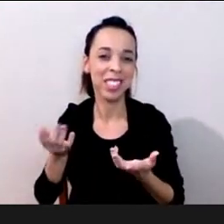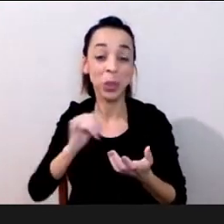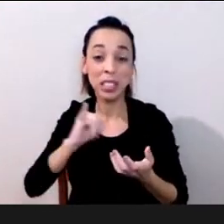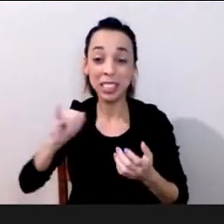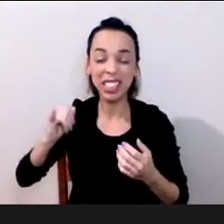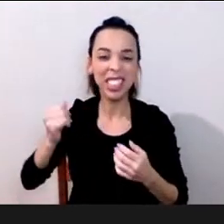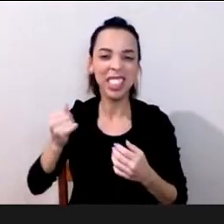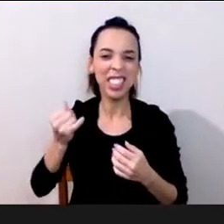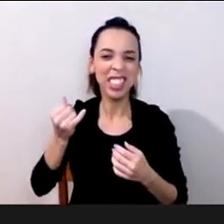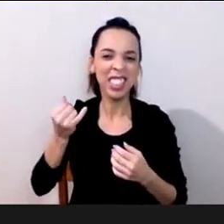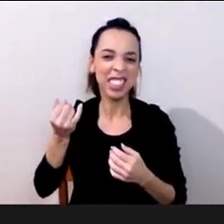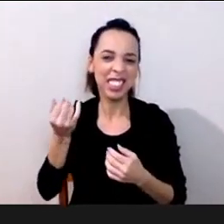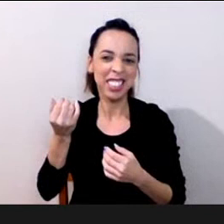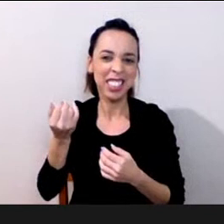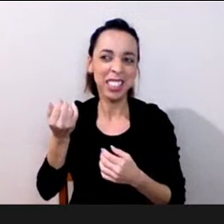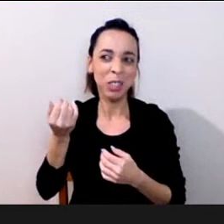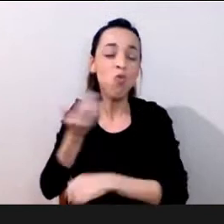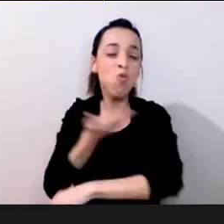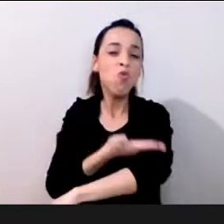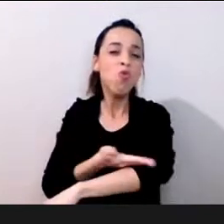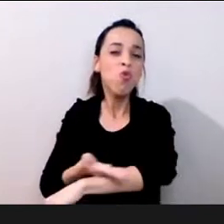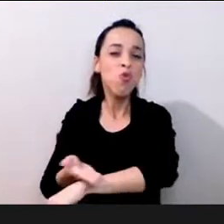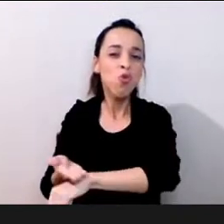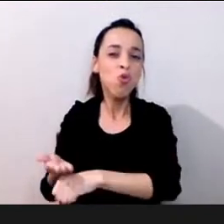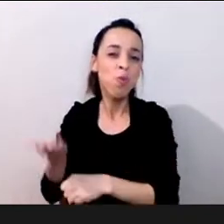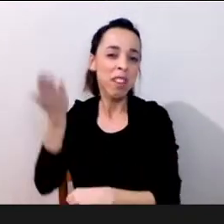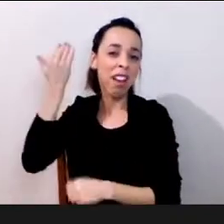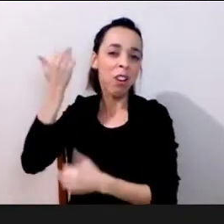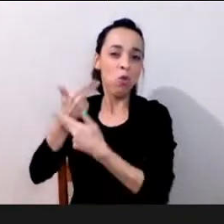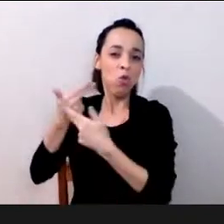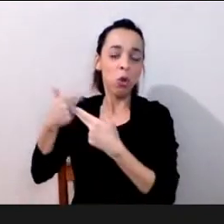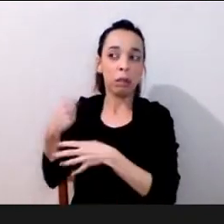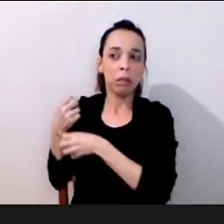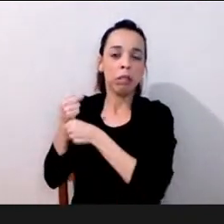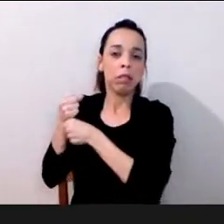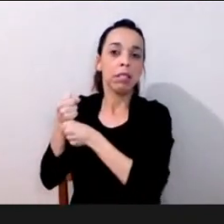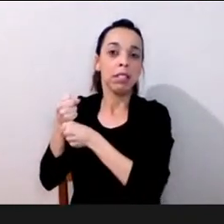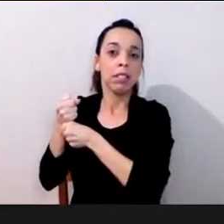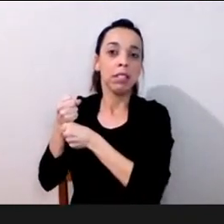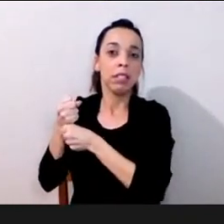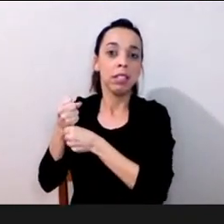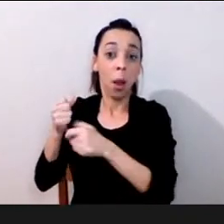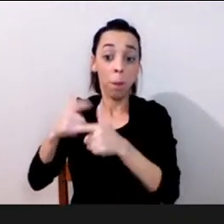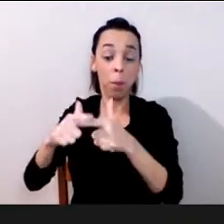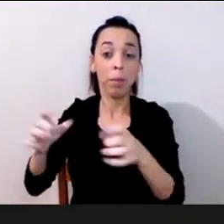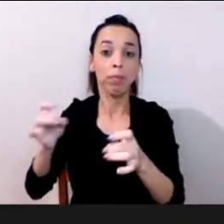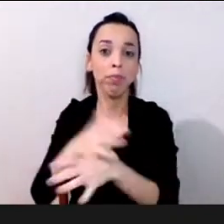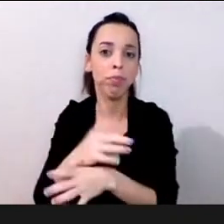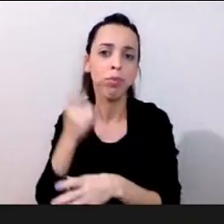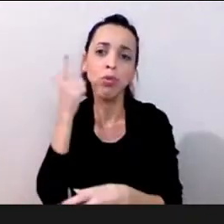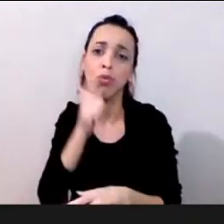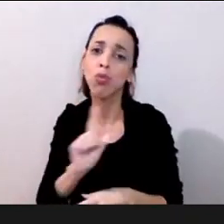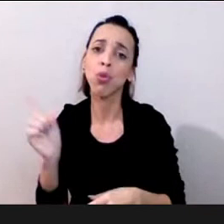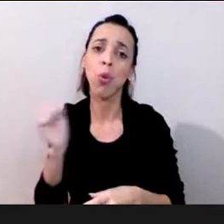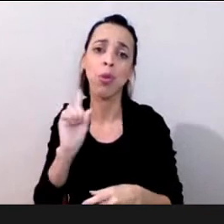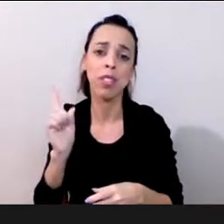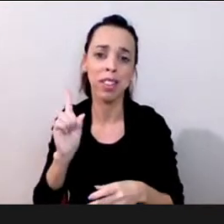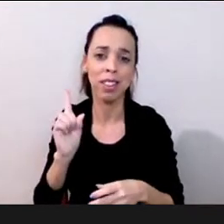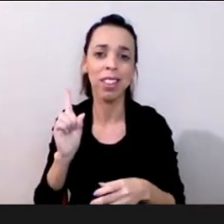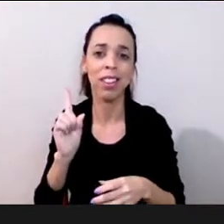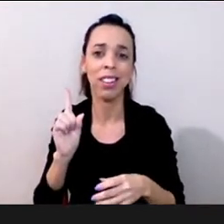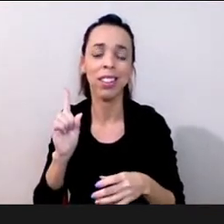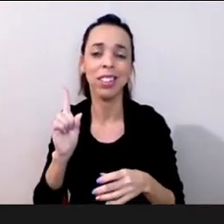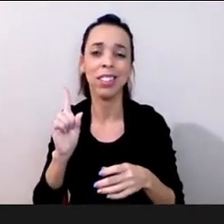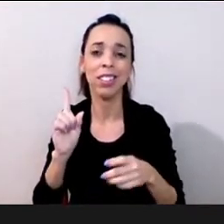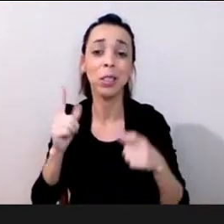né talvez o prejuízo seja menor seja até maior enfim então acho que era um pouco o eu pensei aí a partir das escolhas porque